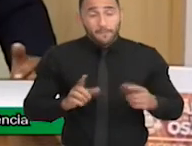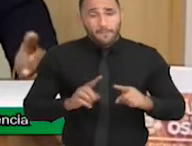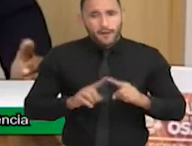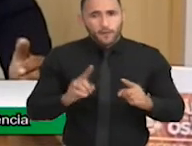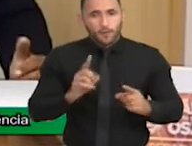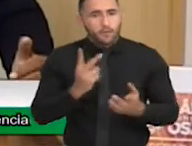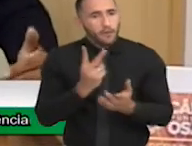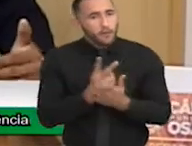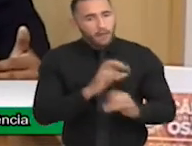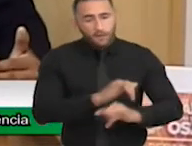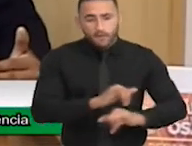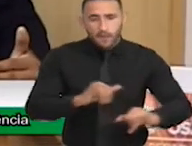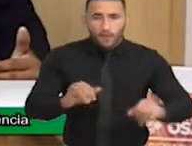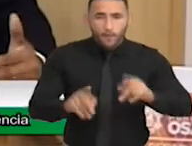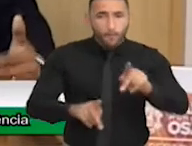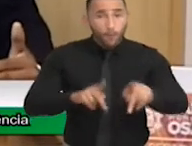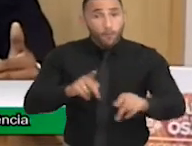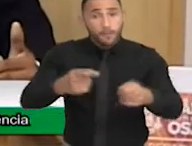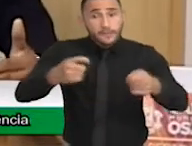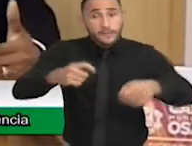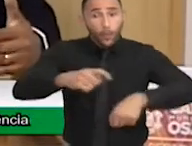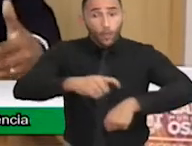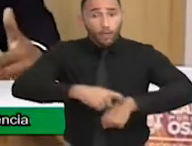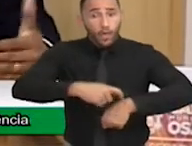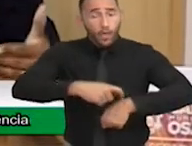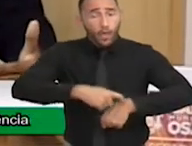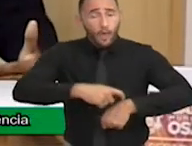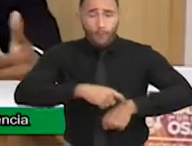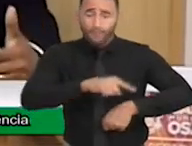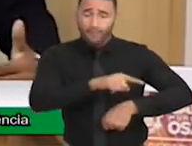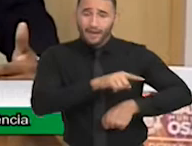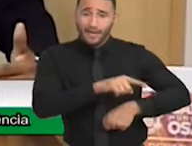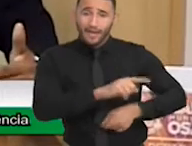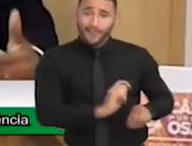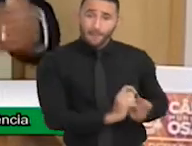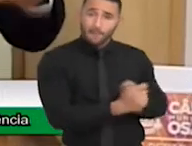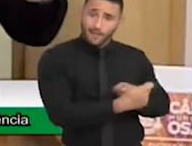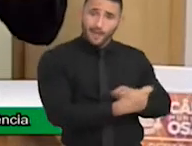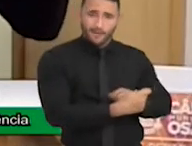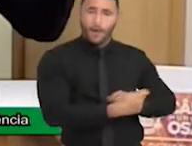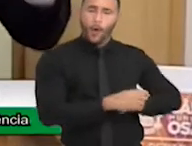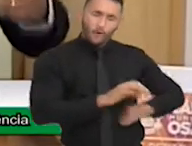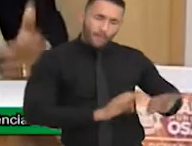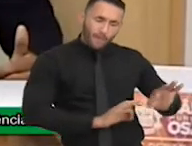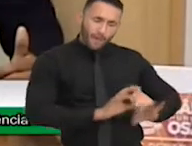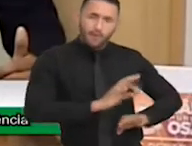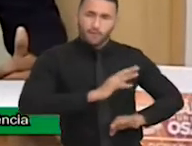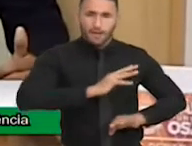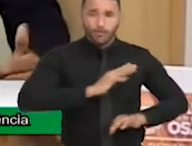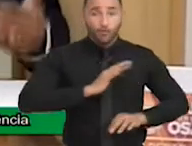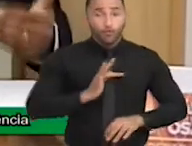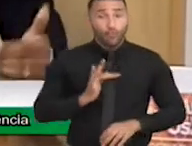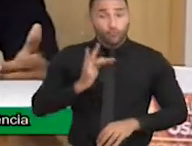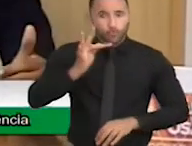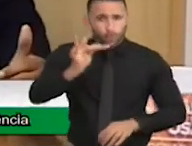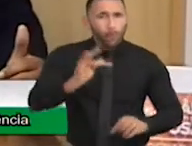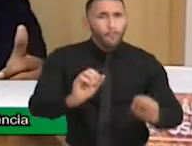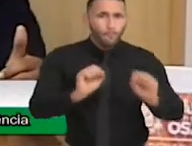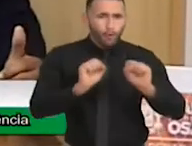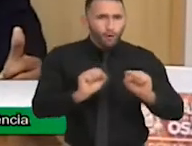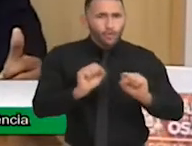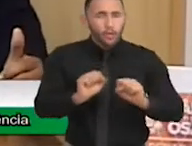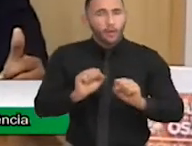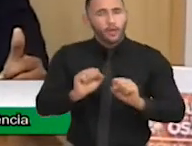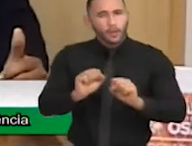falei para a população, a gente tem que dar um tempo para prefeito para ele organizar a cidade aos poucos, e aí, depois, na frente, a gente passar a cobrar.